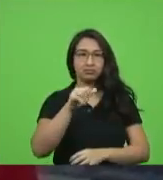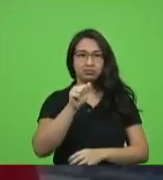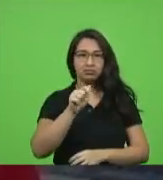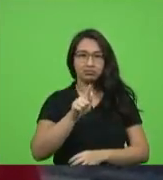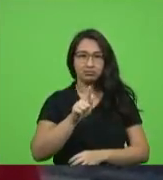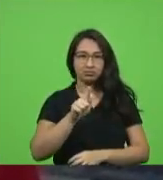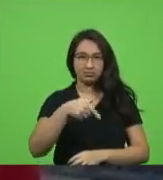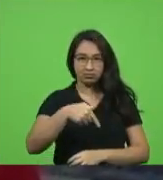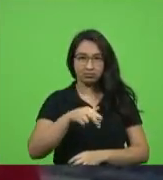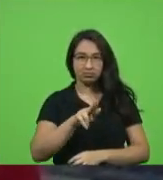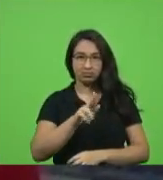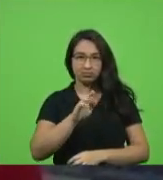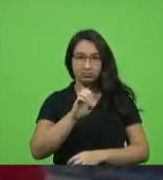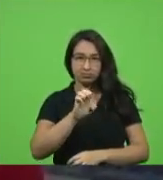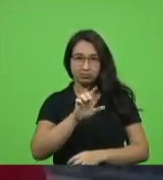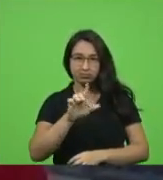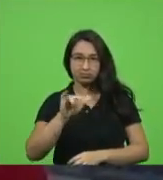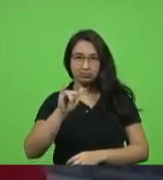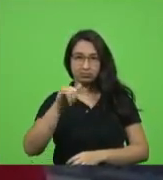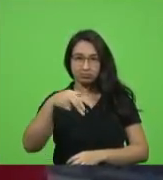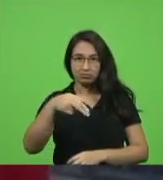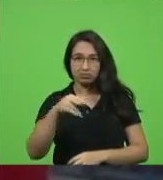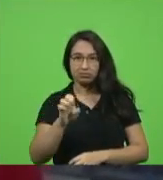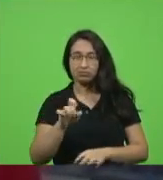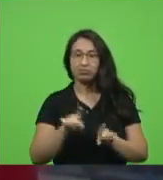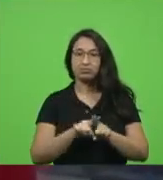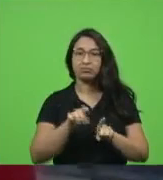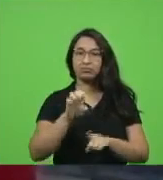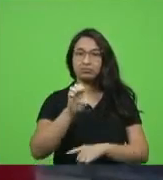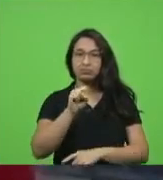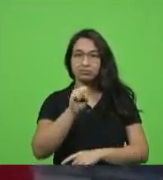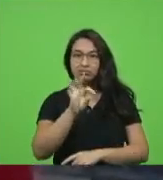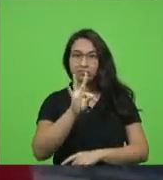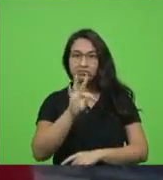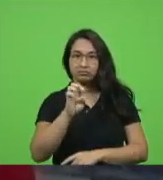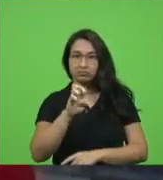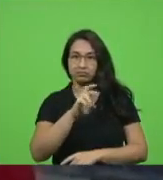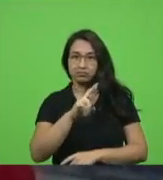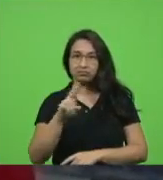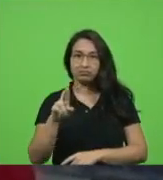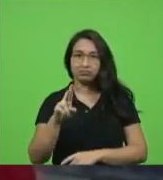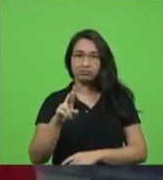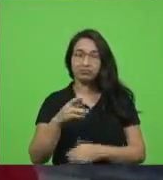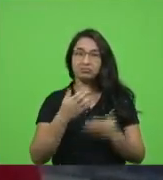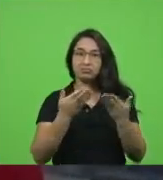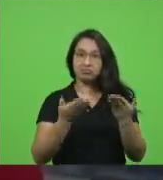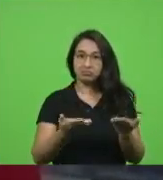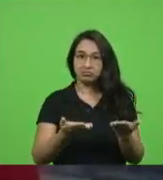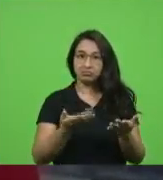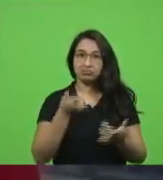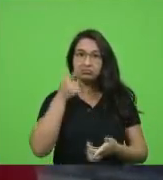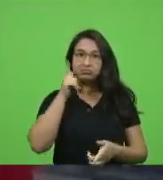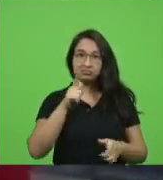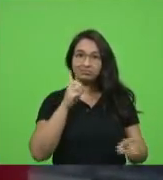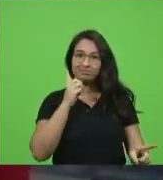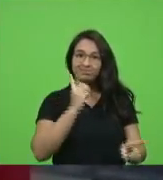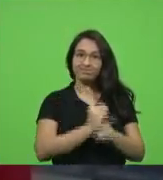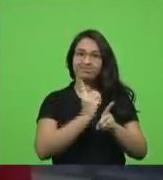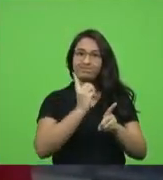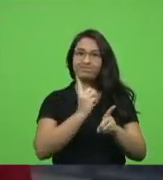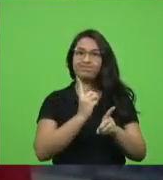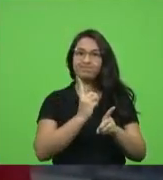Sabino que conseguiram o genoma do novo coronavírus em março de